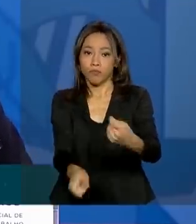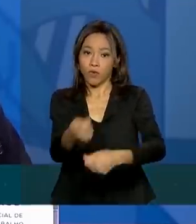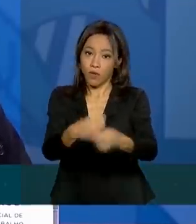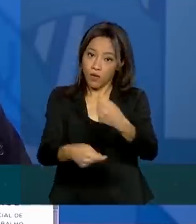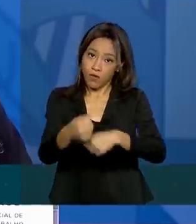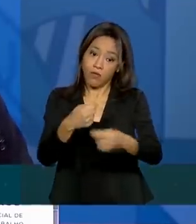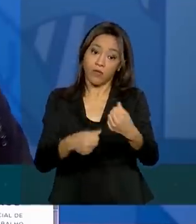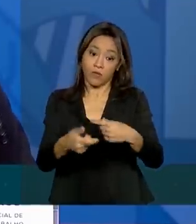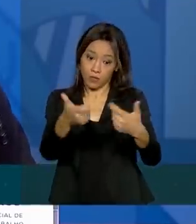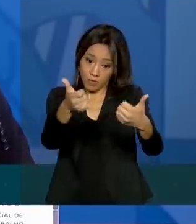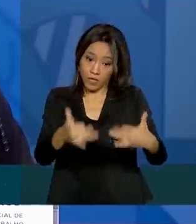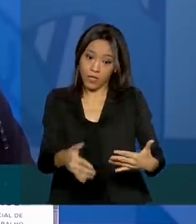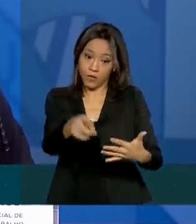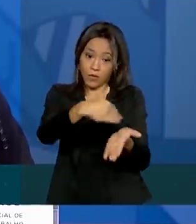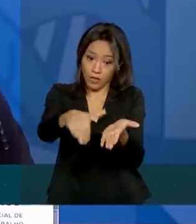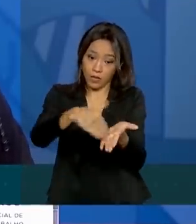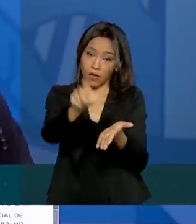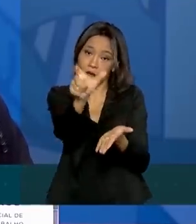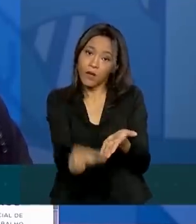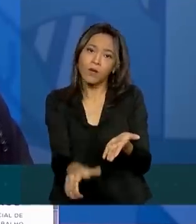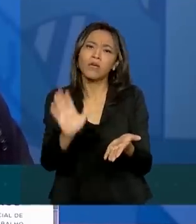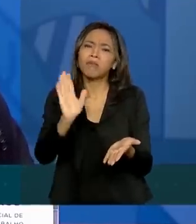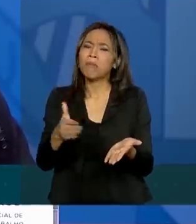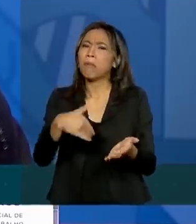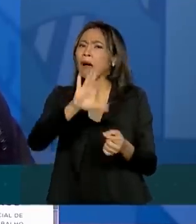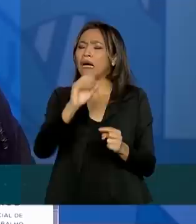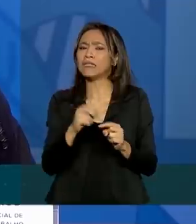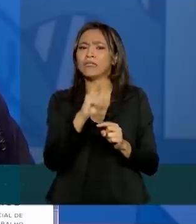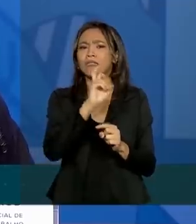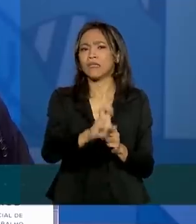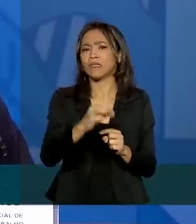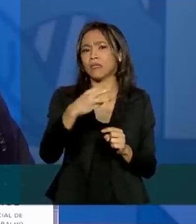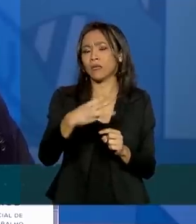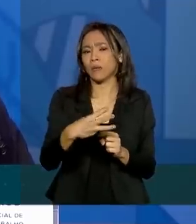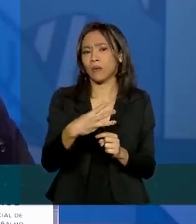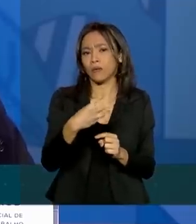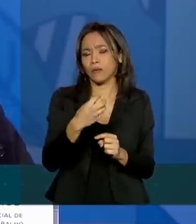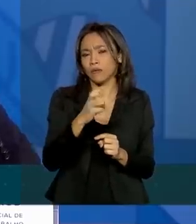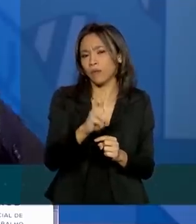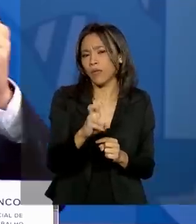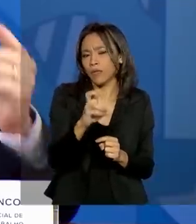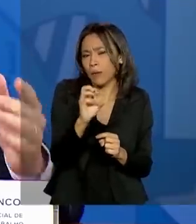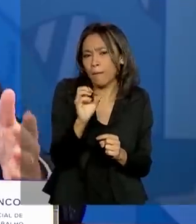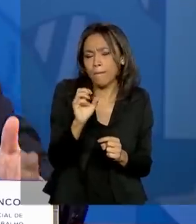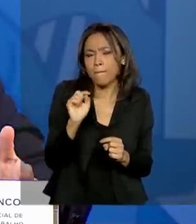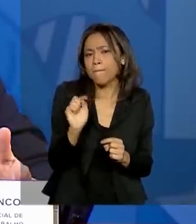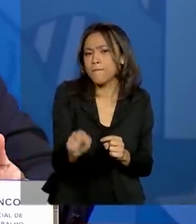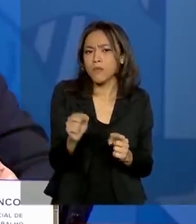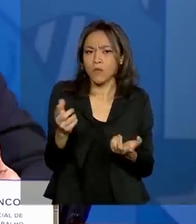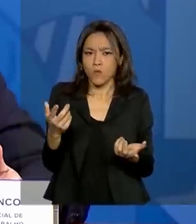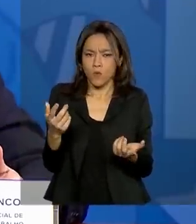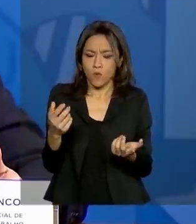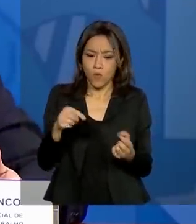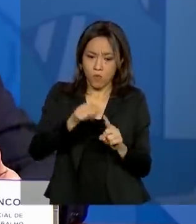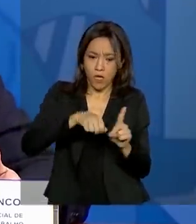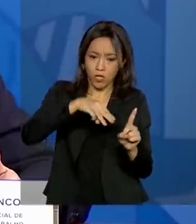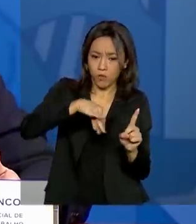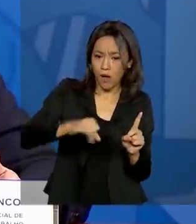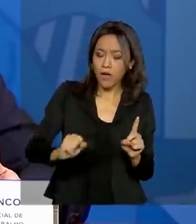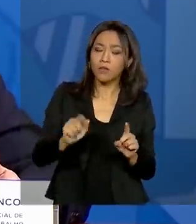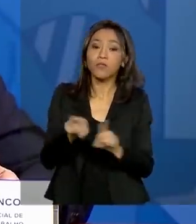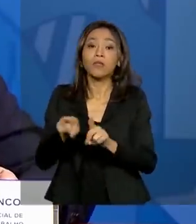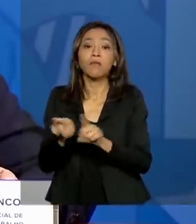mais do que 150 mil pedidos de seguro-desemprego no acumulado. Março e primeira